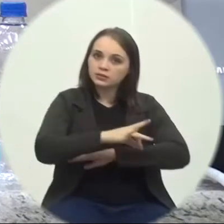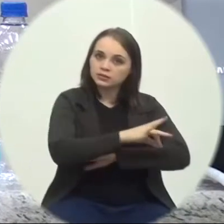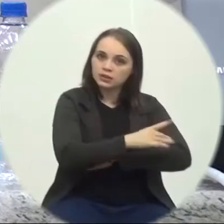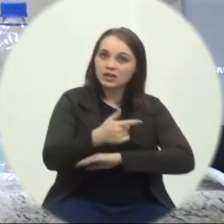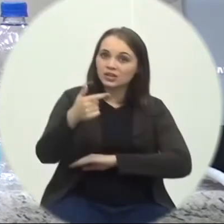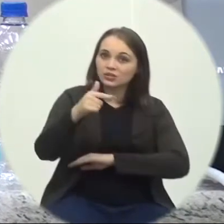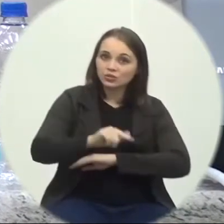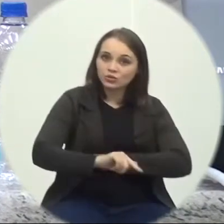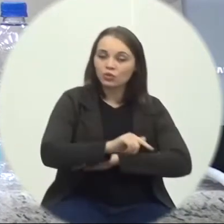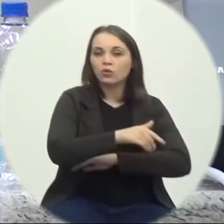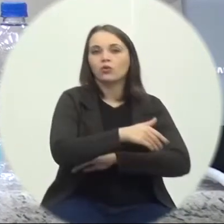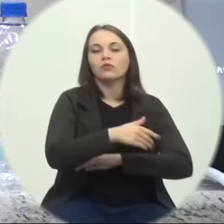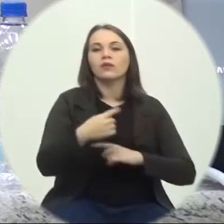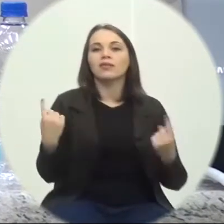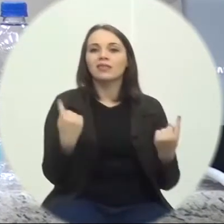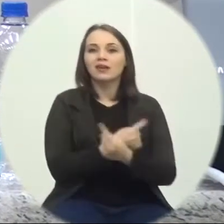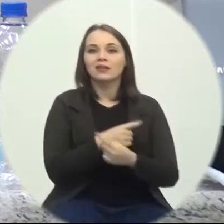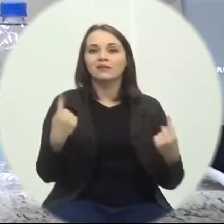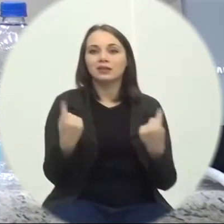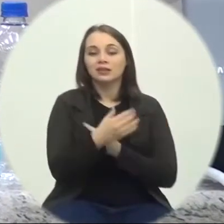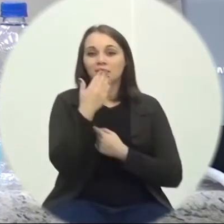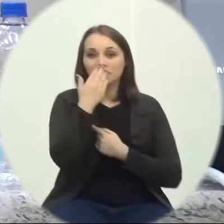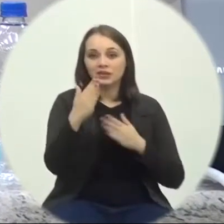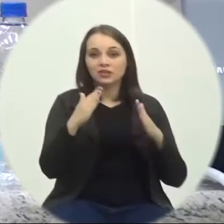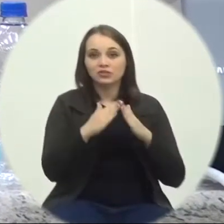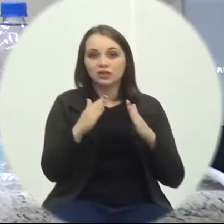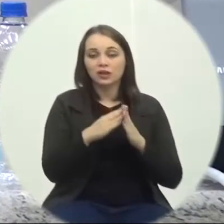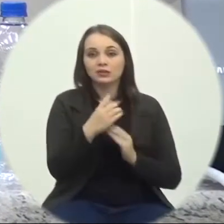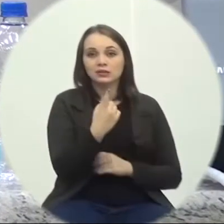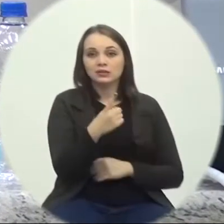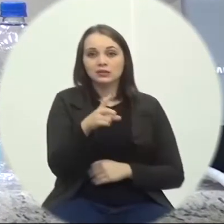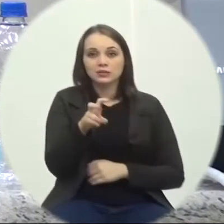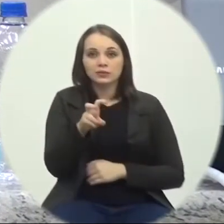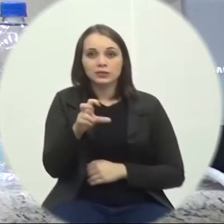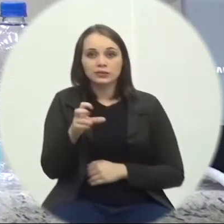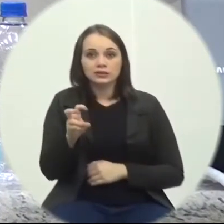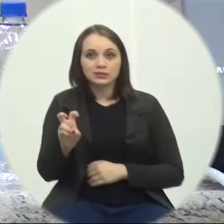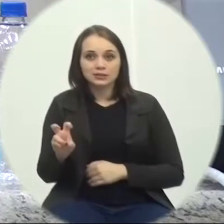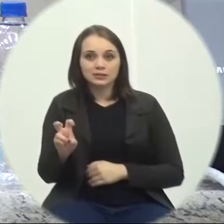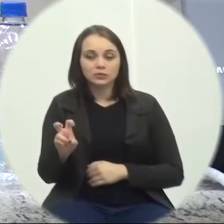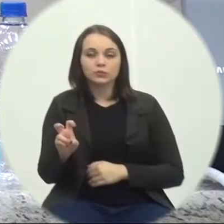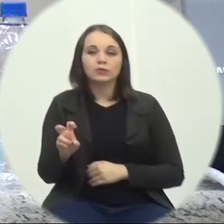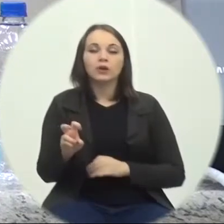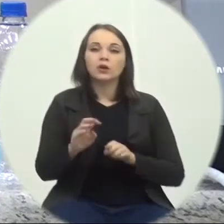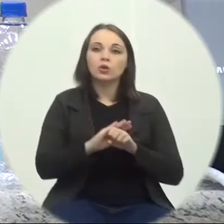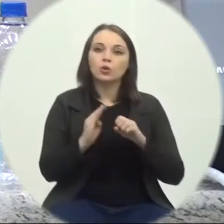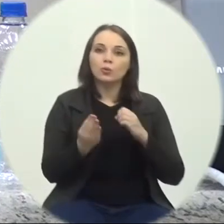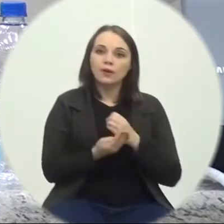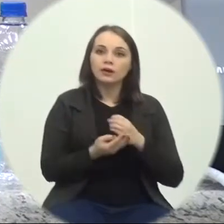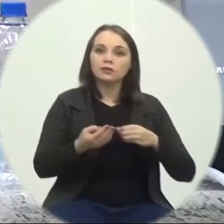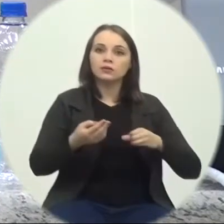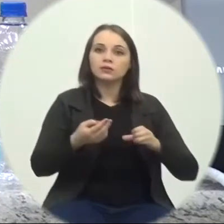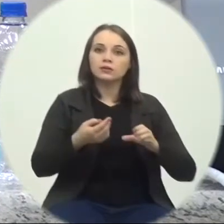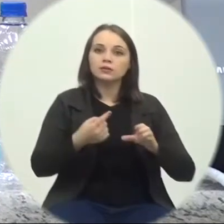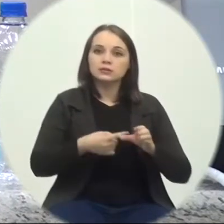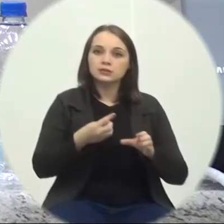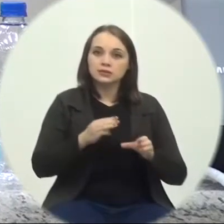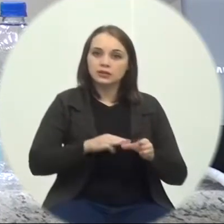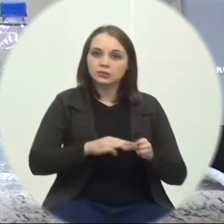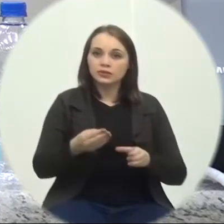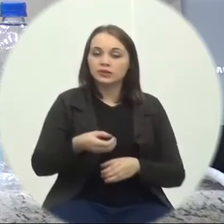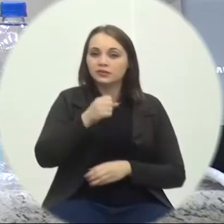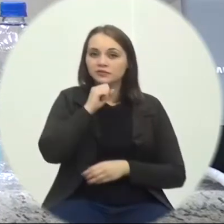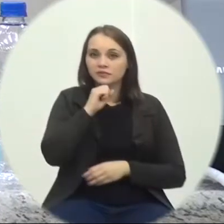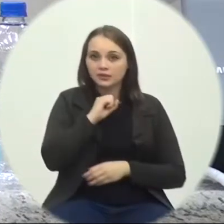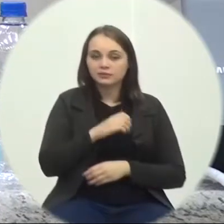avenida Progresso De fronte A casa 155 Bairro Cidade Mineira Velha Indicação 269